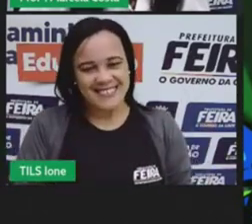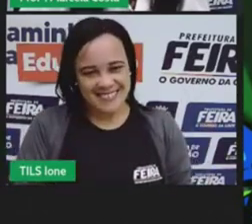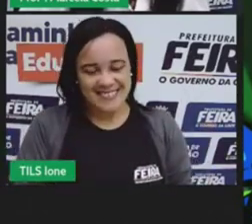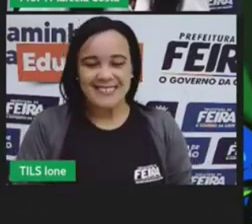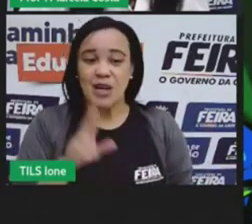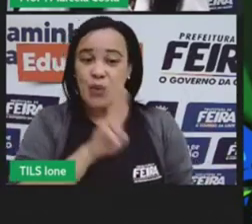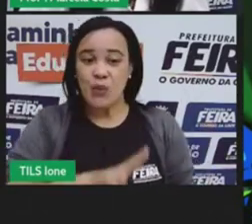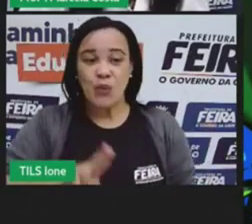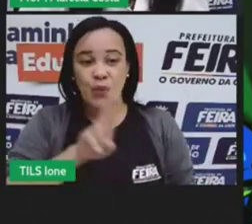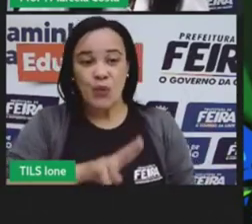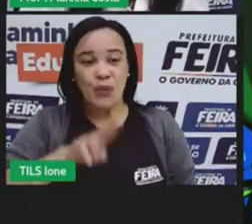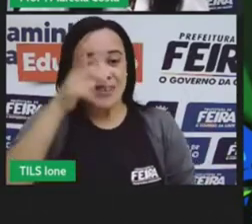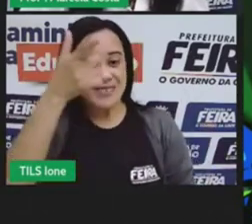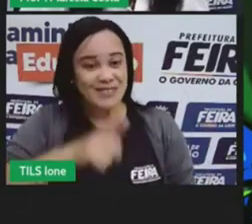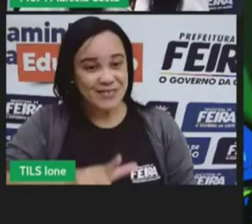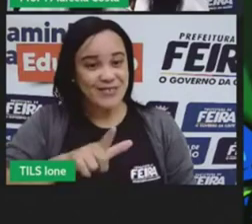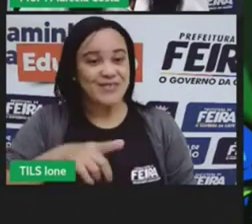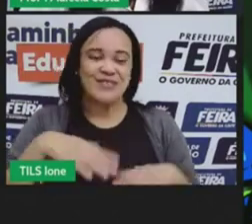reutilizar